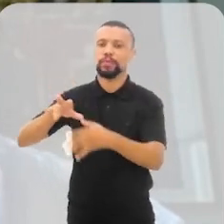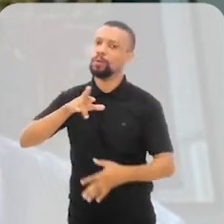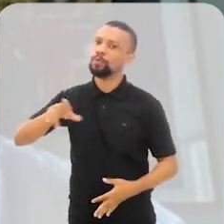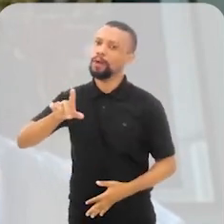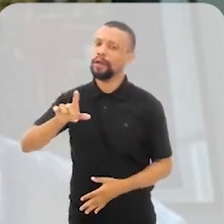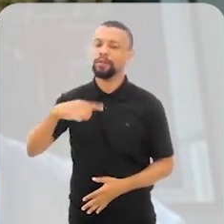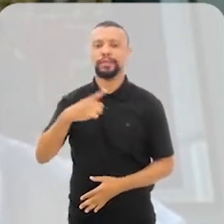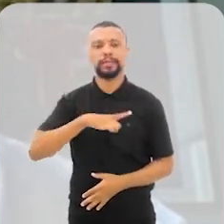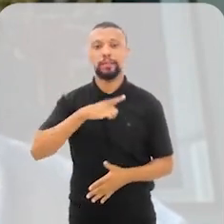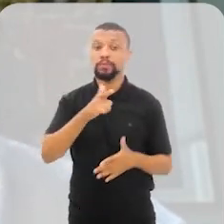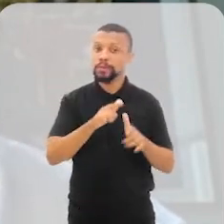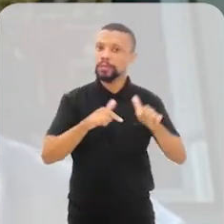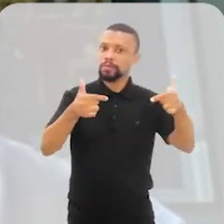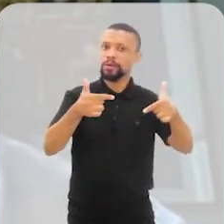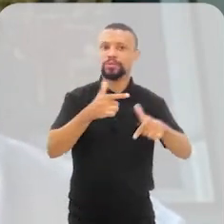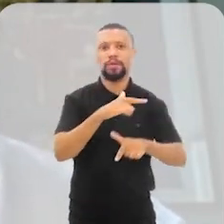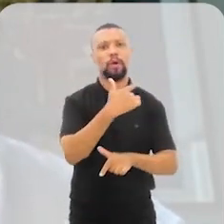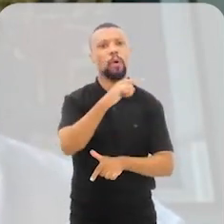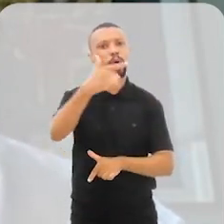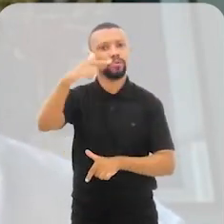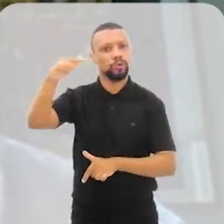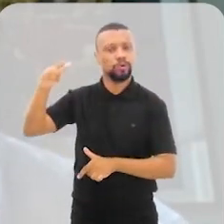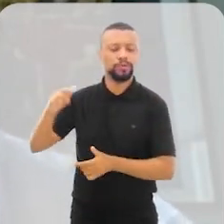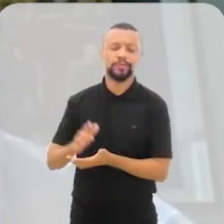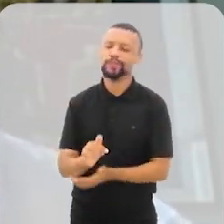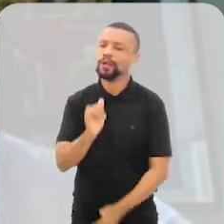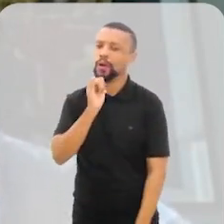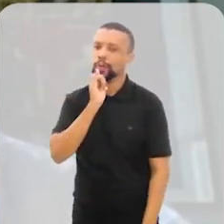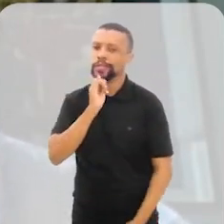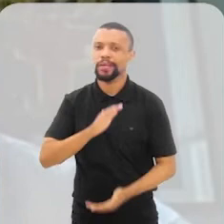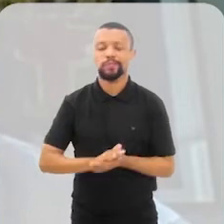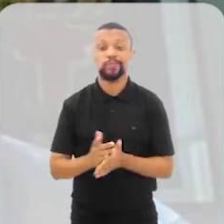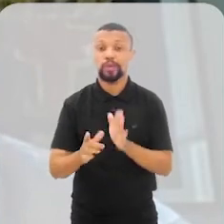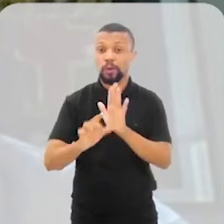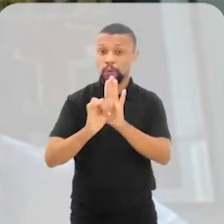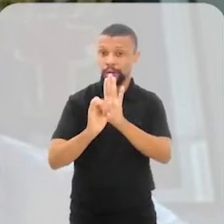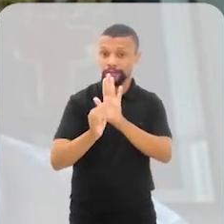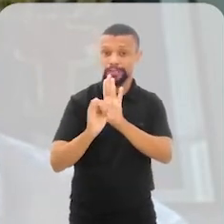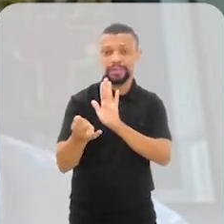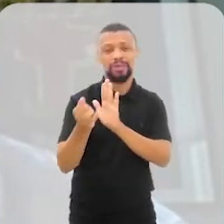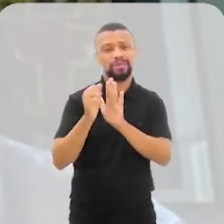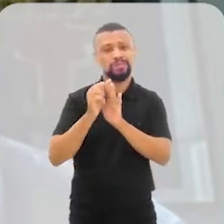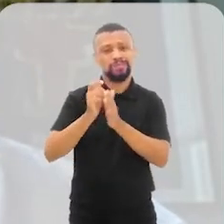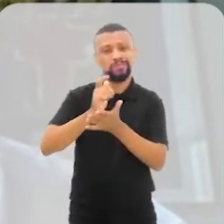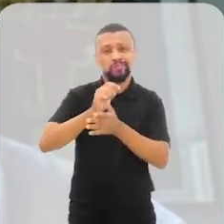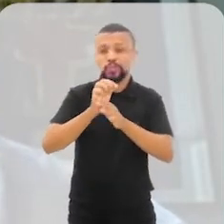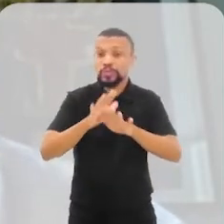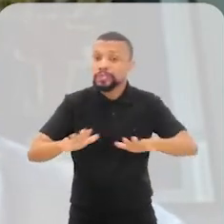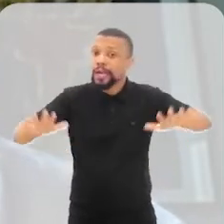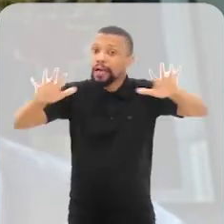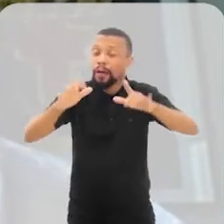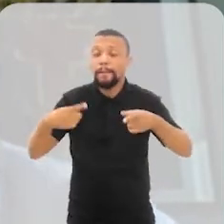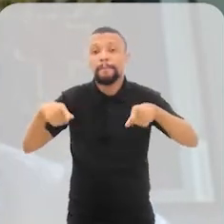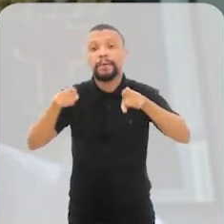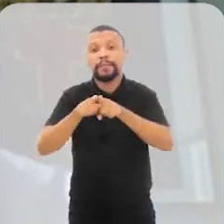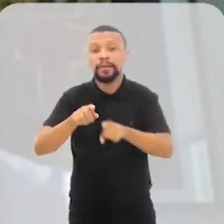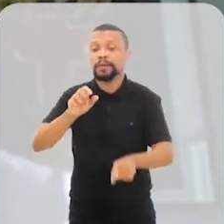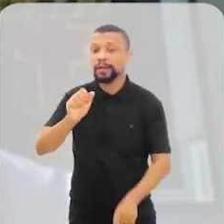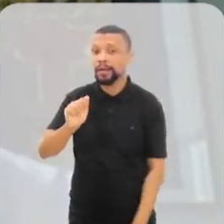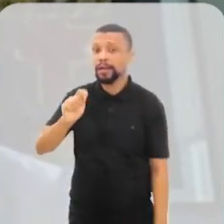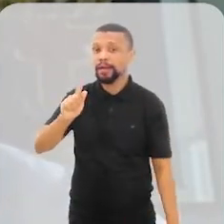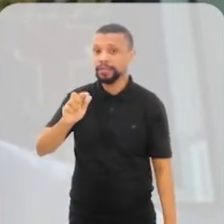Nós temos outras iniciativas. Nós temos um edital bem amplo, em parceria com a AGRI,